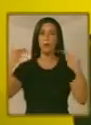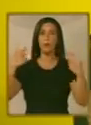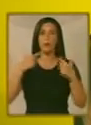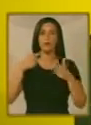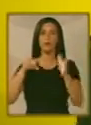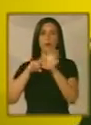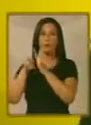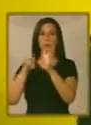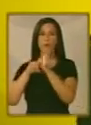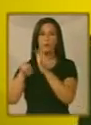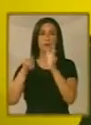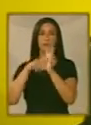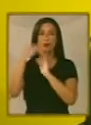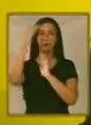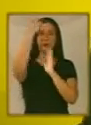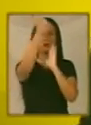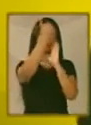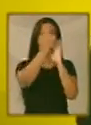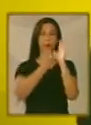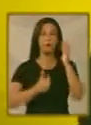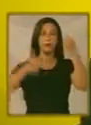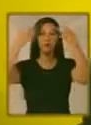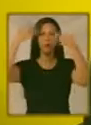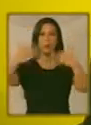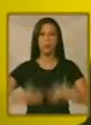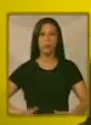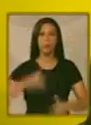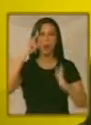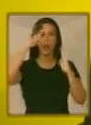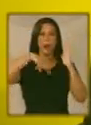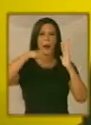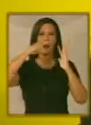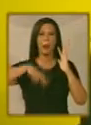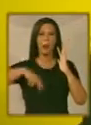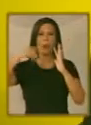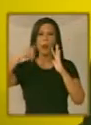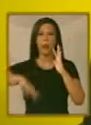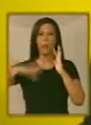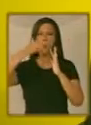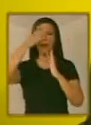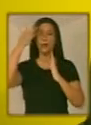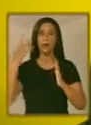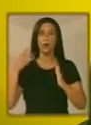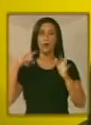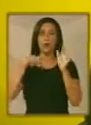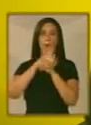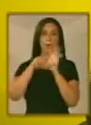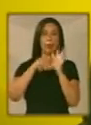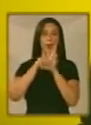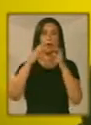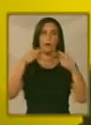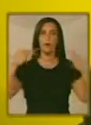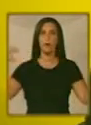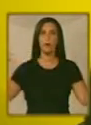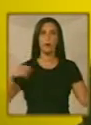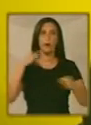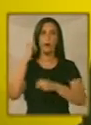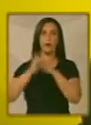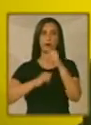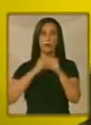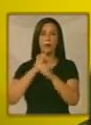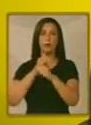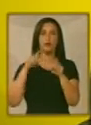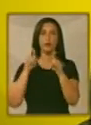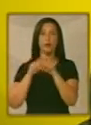Lá tem um capítulo só de para o Panamericano. Então as pessoas podem ler, se informar, né? E ao mesmo tempo embaixo tem do